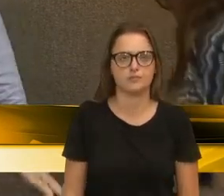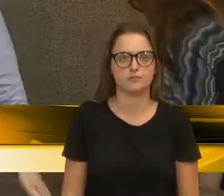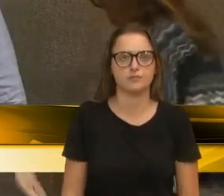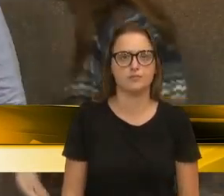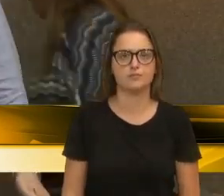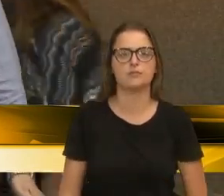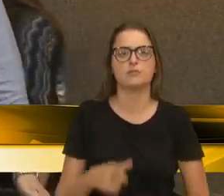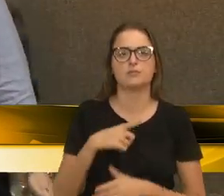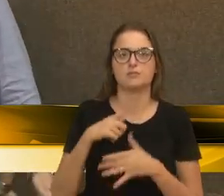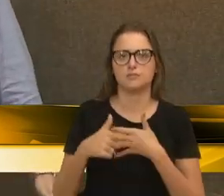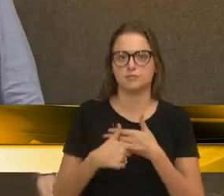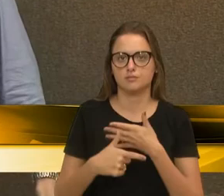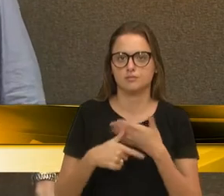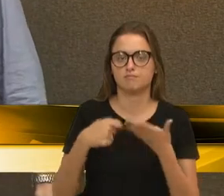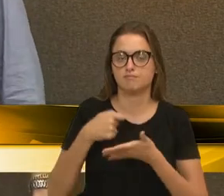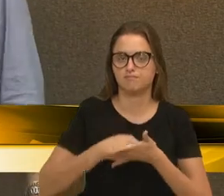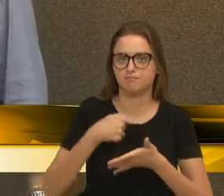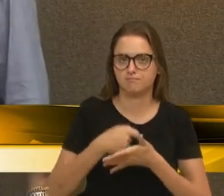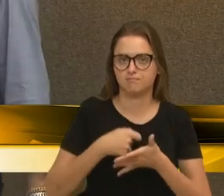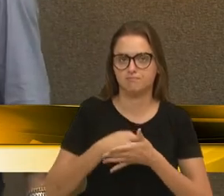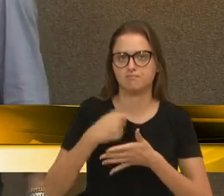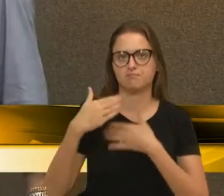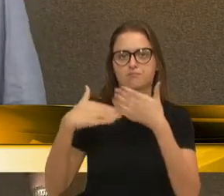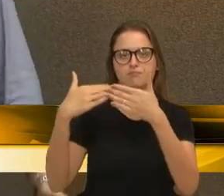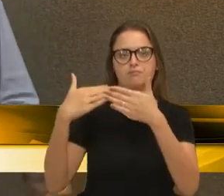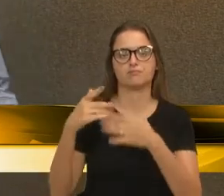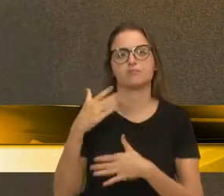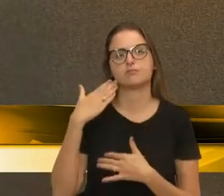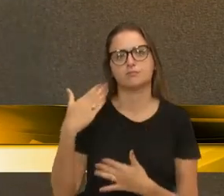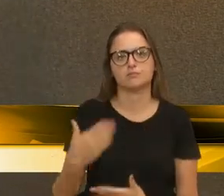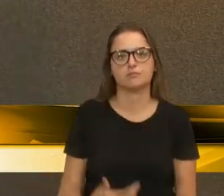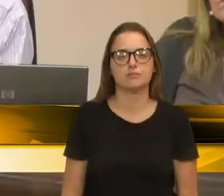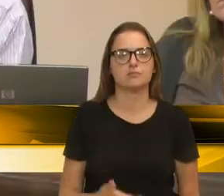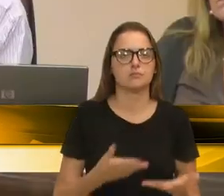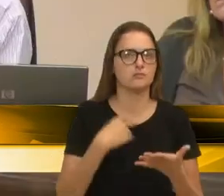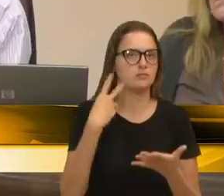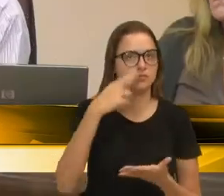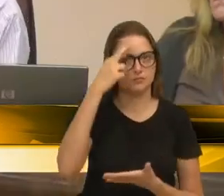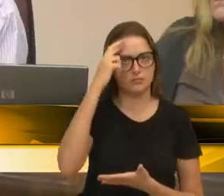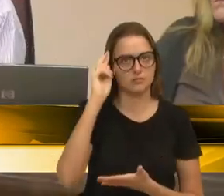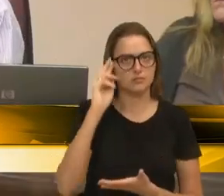Temos um papel e uma luta muito grande aí pela frente. Muito obrigado. Vereador Rafael. Tchau. Tchau.